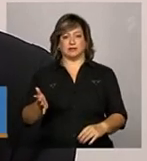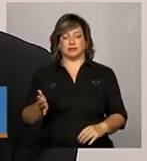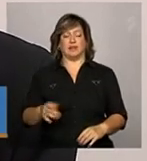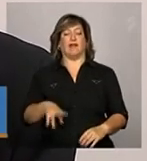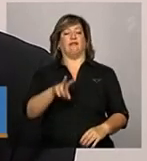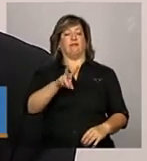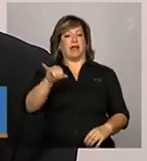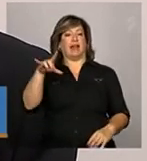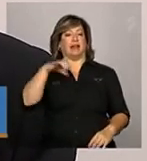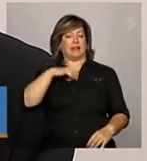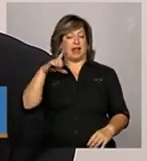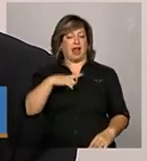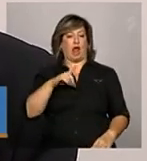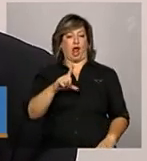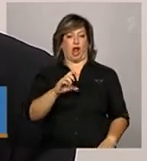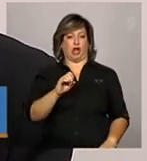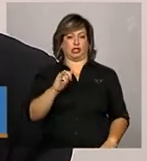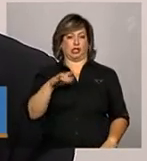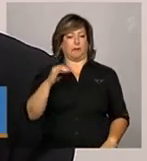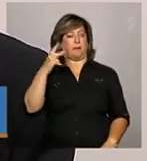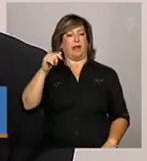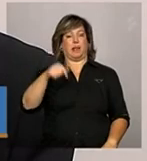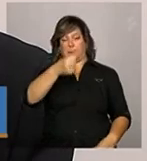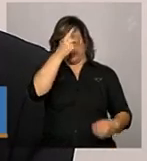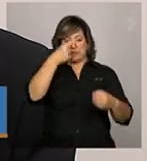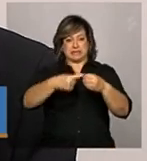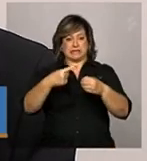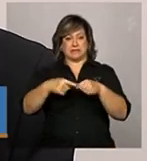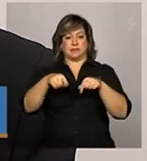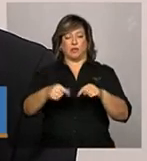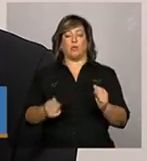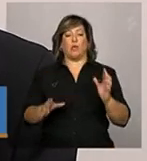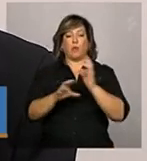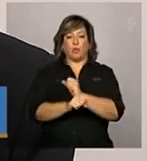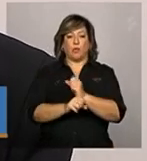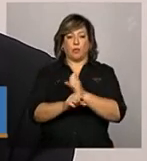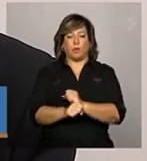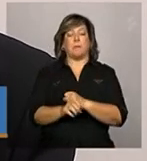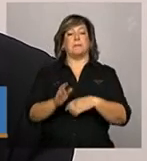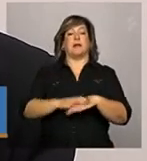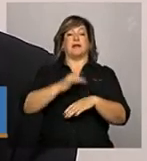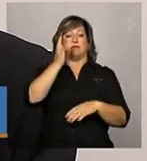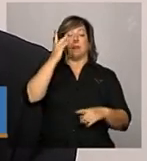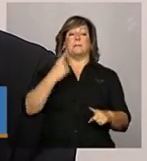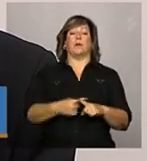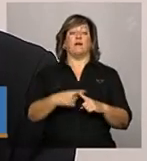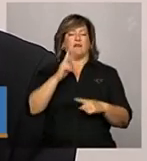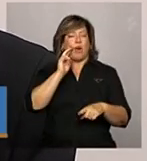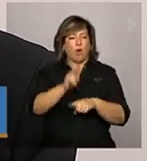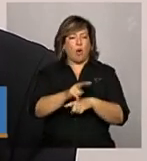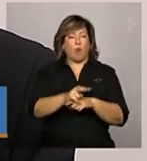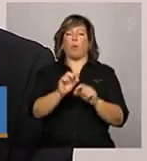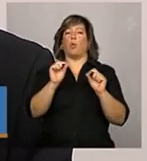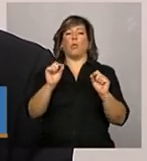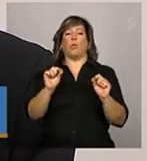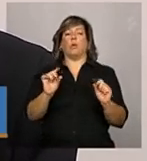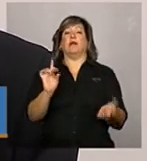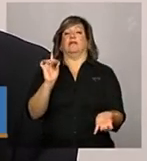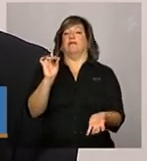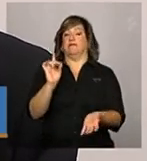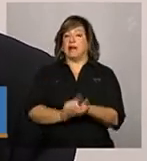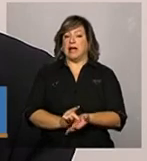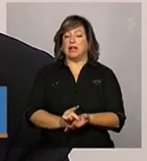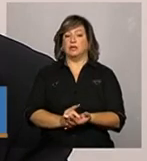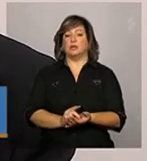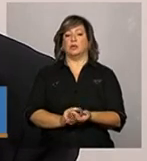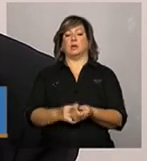a lógica para o município, para a contabilidade, mais fácil, porque ele vai acompanhar o que de fato saiu, o que de fato foi